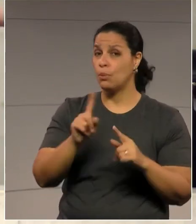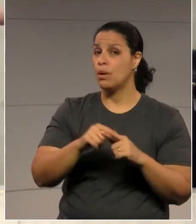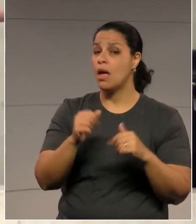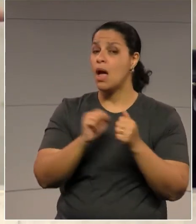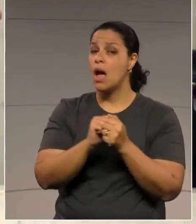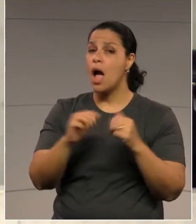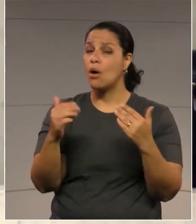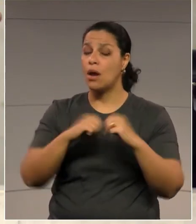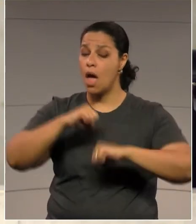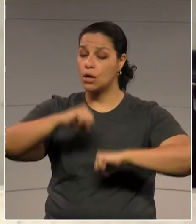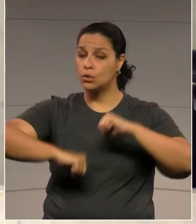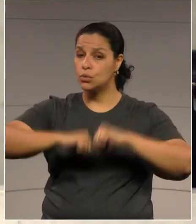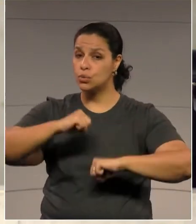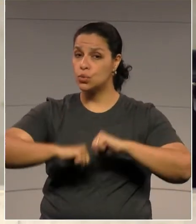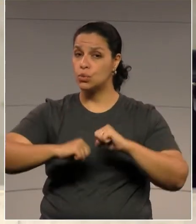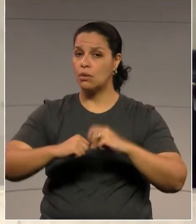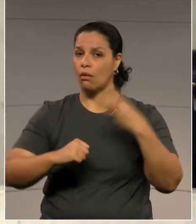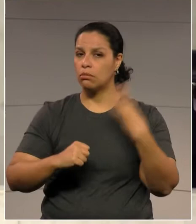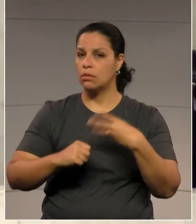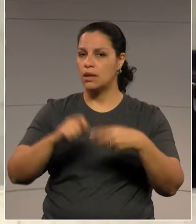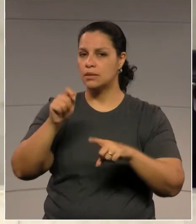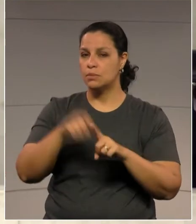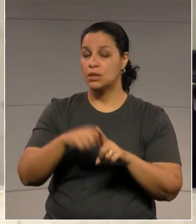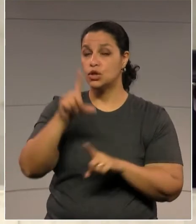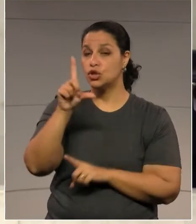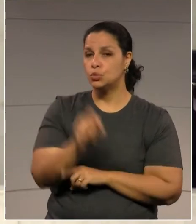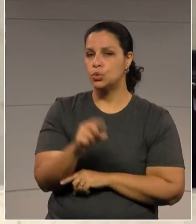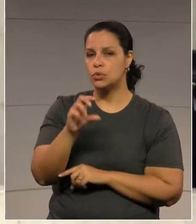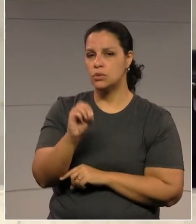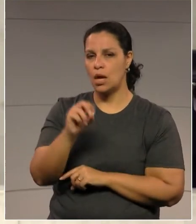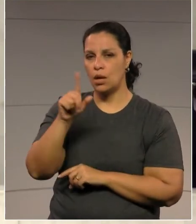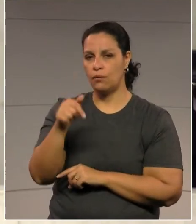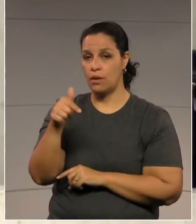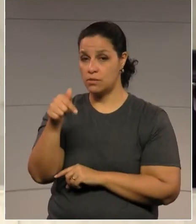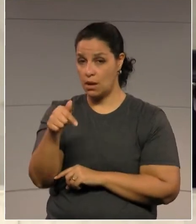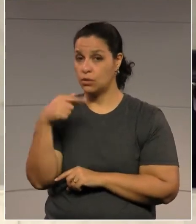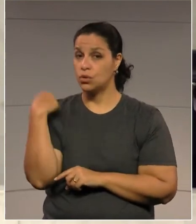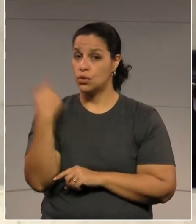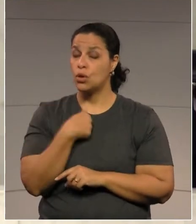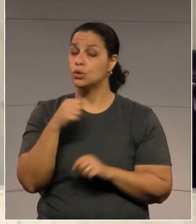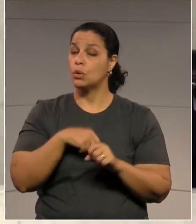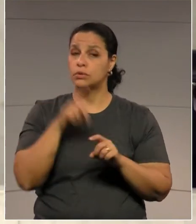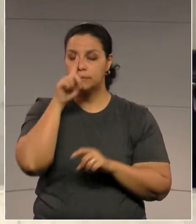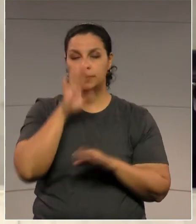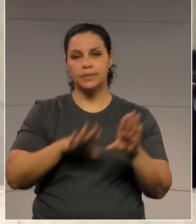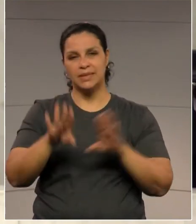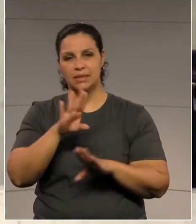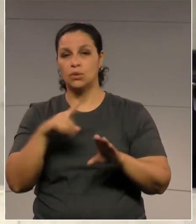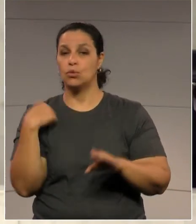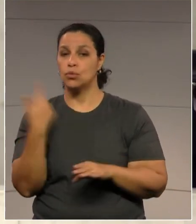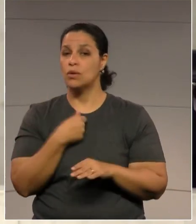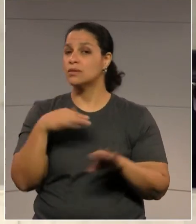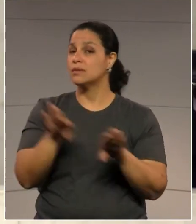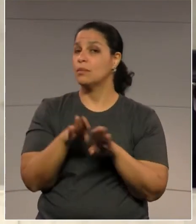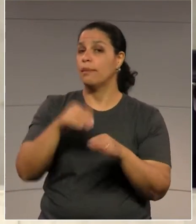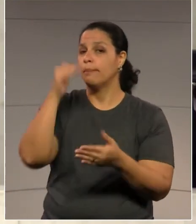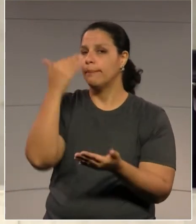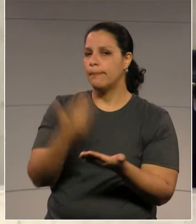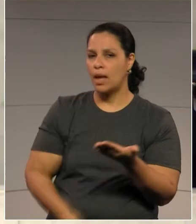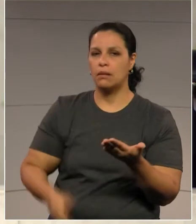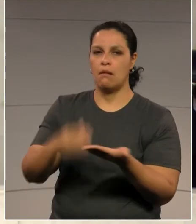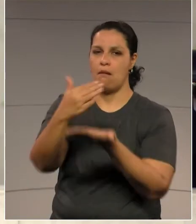industrial no último trimestre, caiu 0,7, nós podemos ter um risco muito forte de perda de arrecadação.